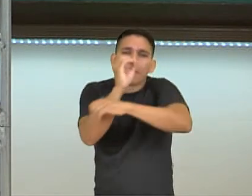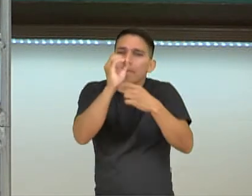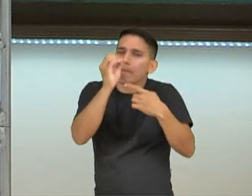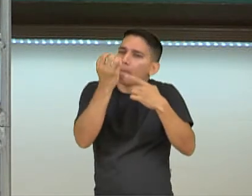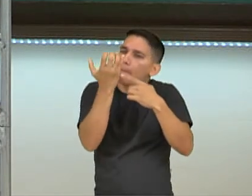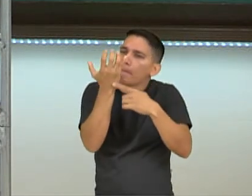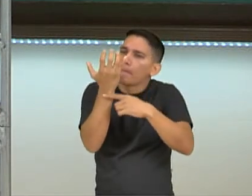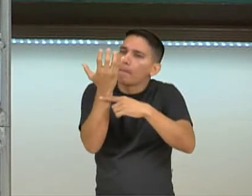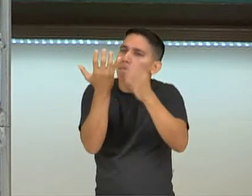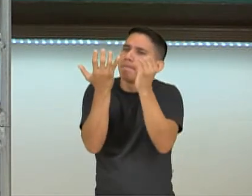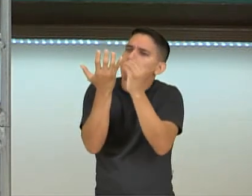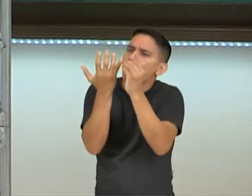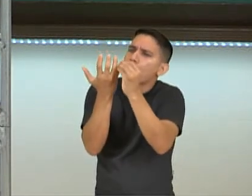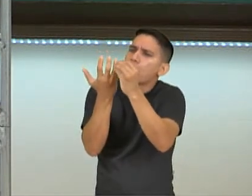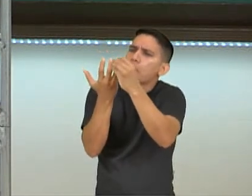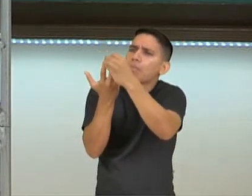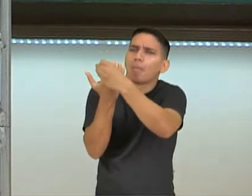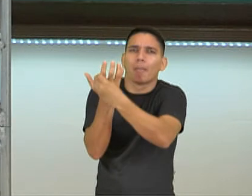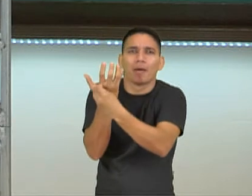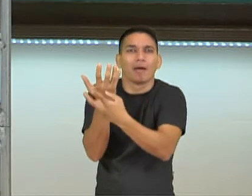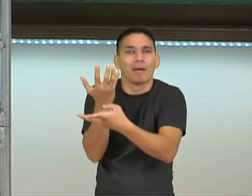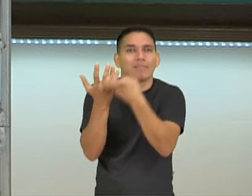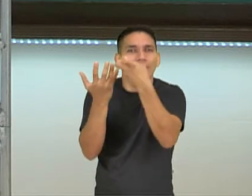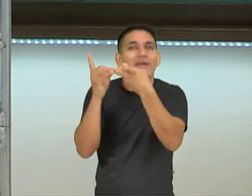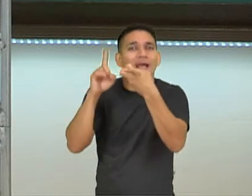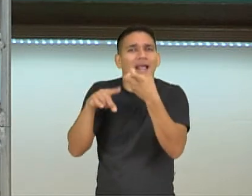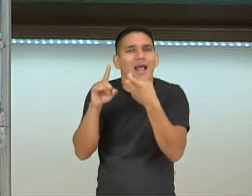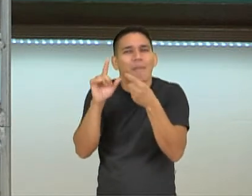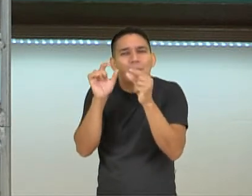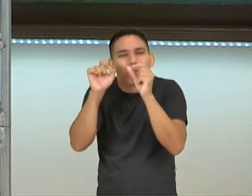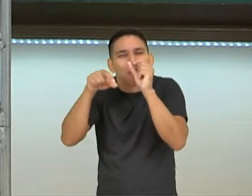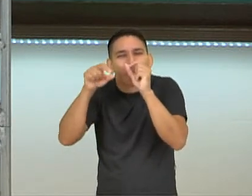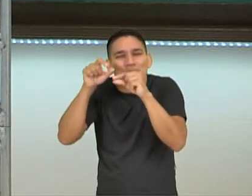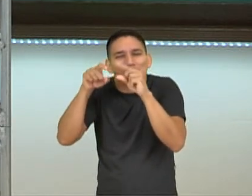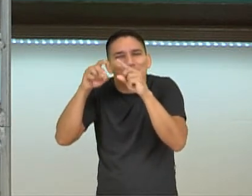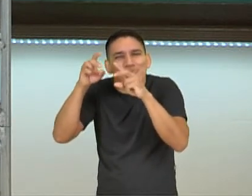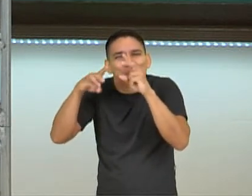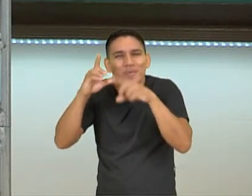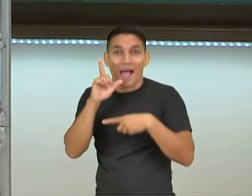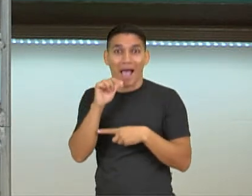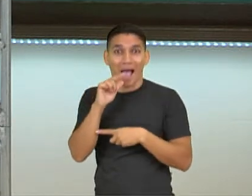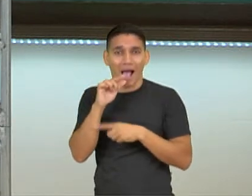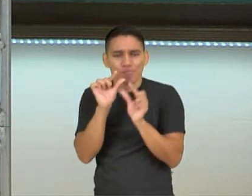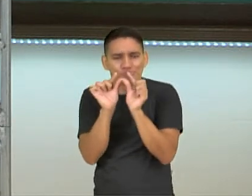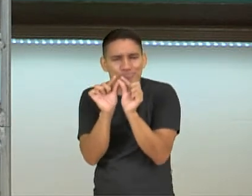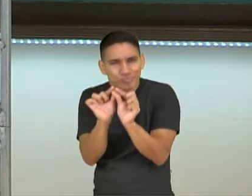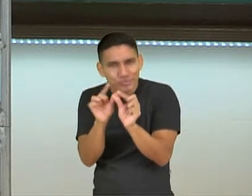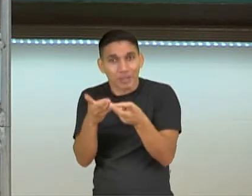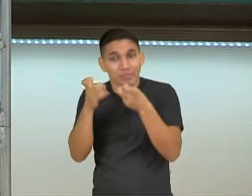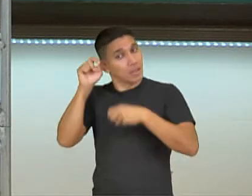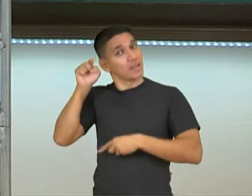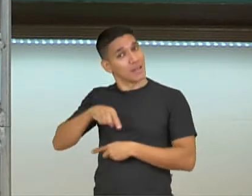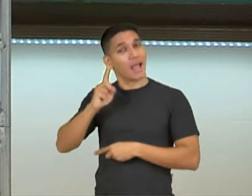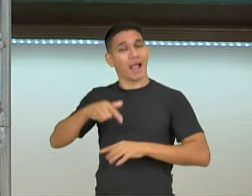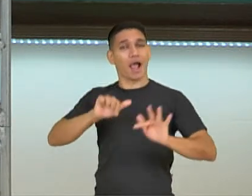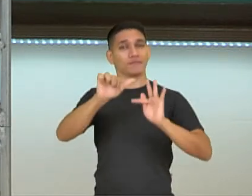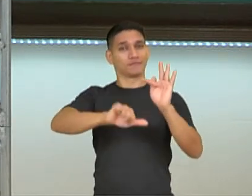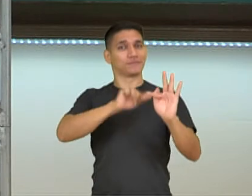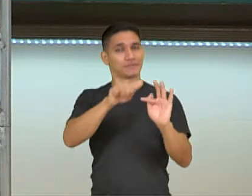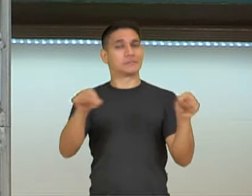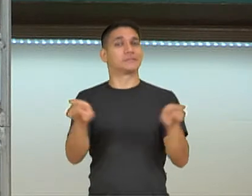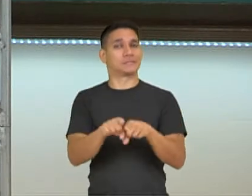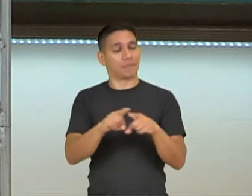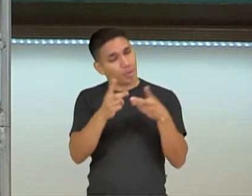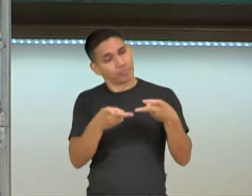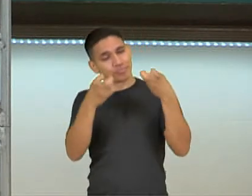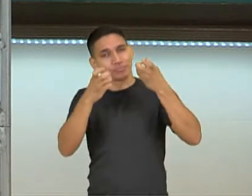sendo precipitado ali, né? A gente percebe aquelas gotículas de água presentes nesses objetos. Ali é um fenômeno físico também que pode